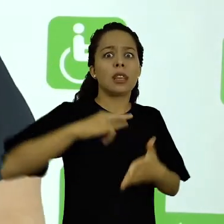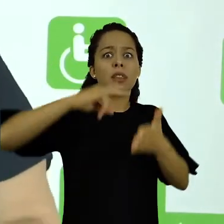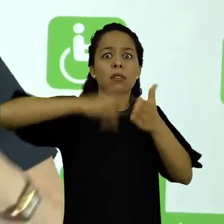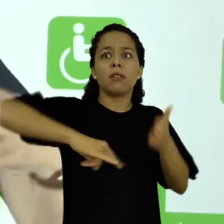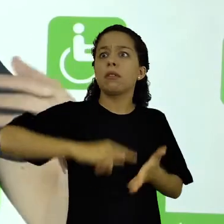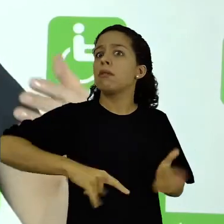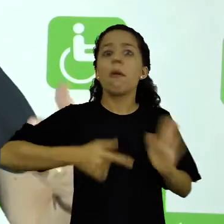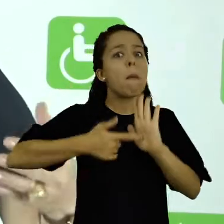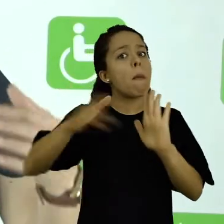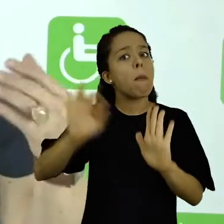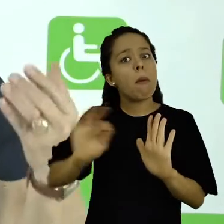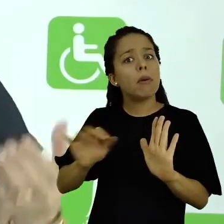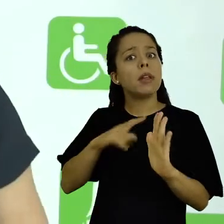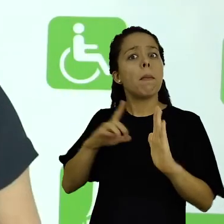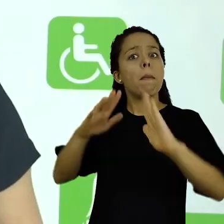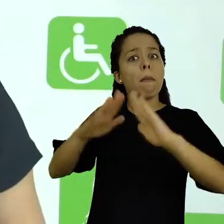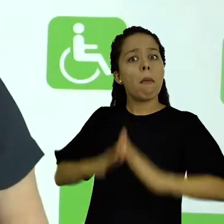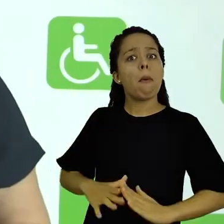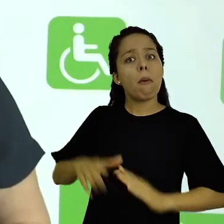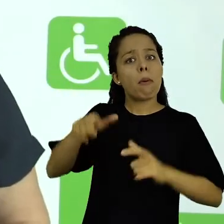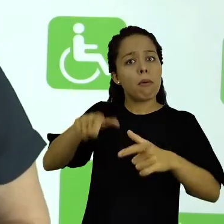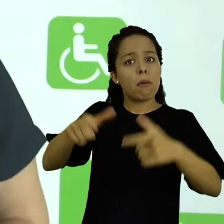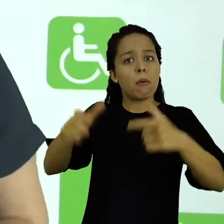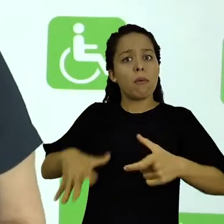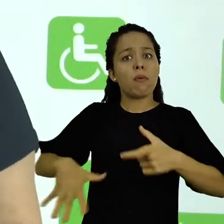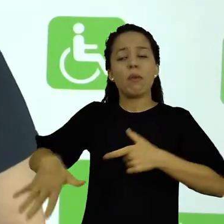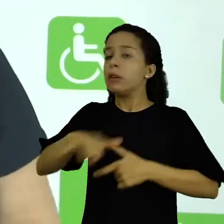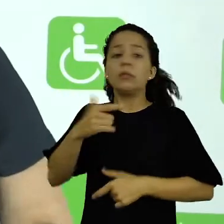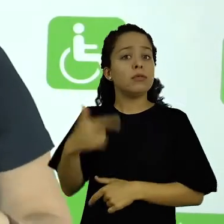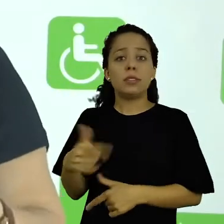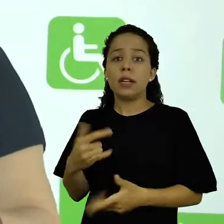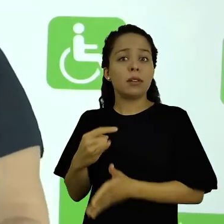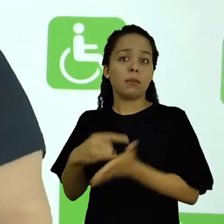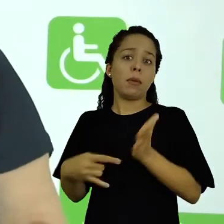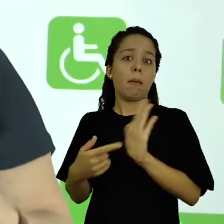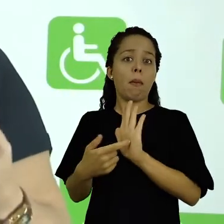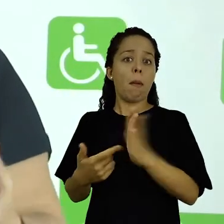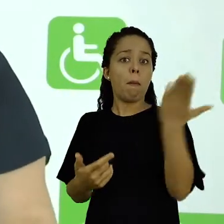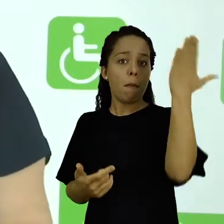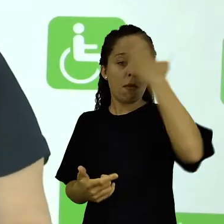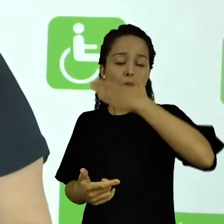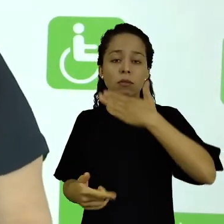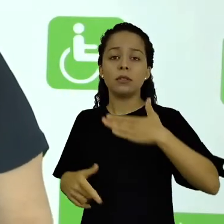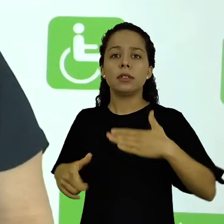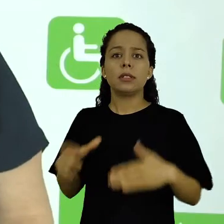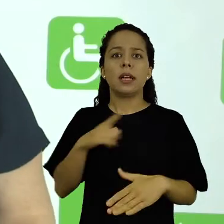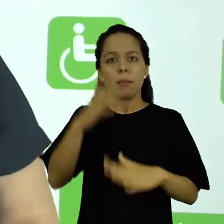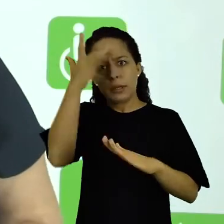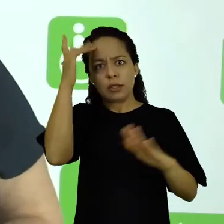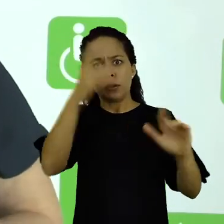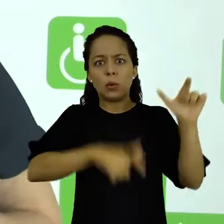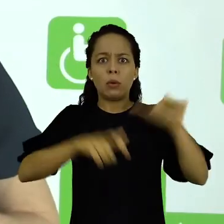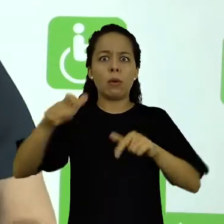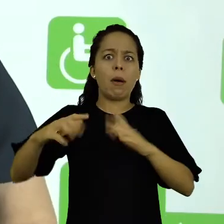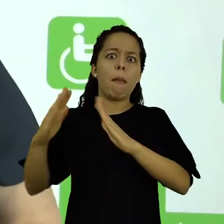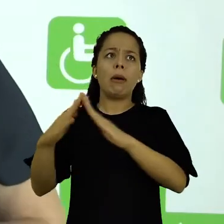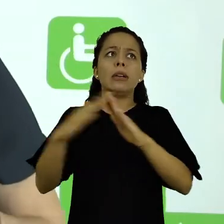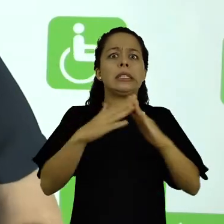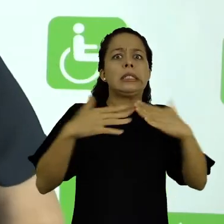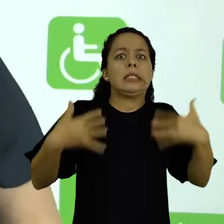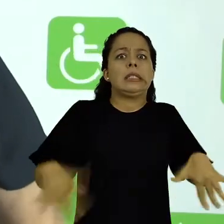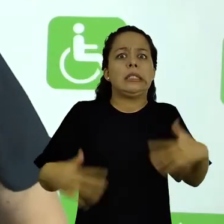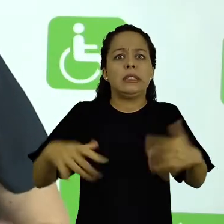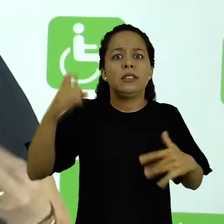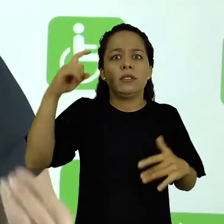comprovem que eles ali moram, que eles são donos da terra onde moram, eles se veem com